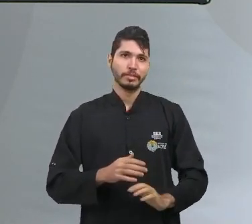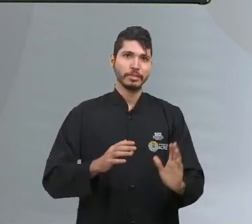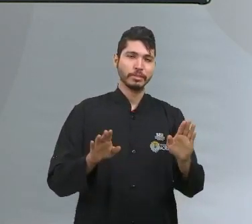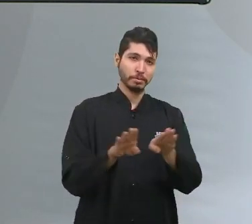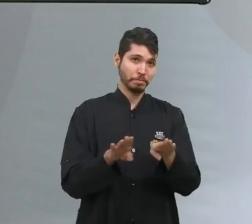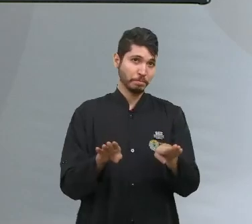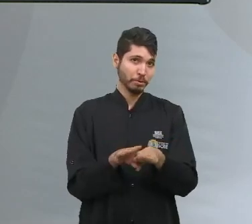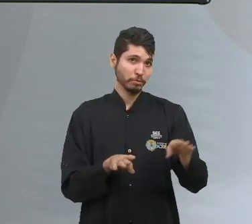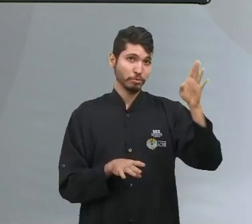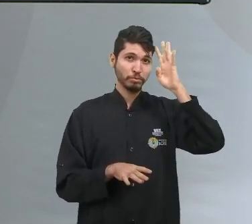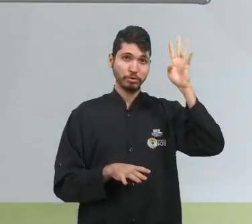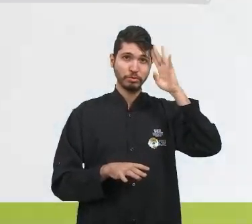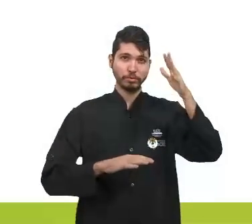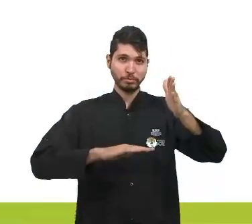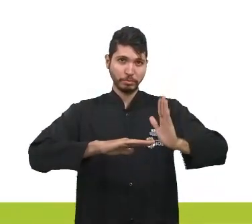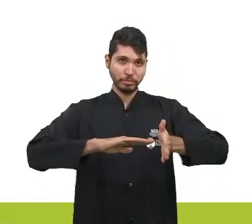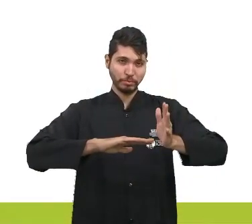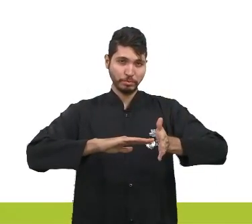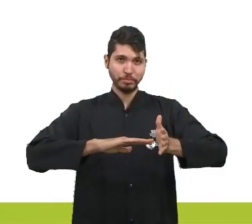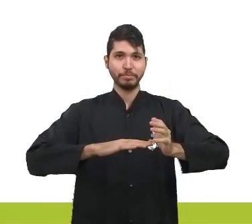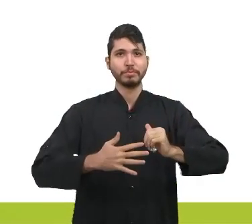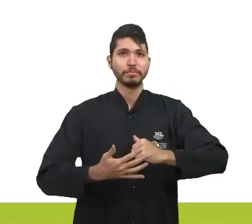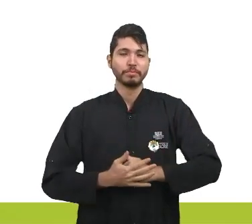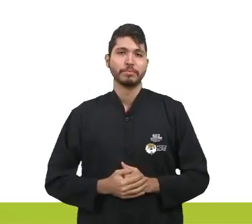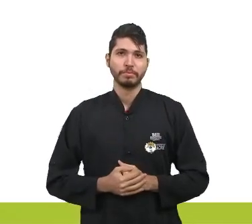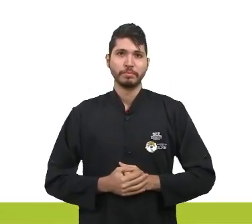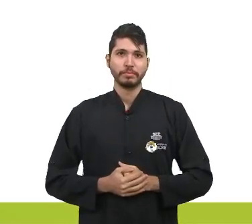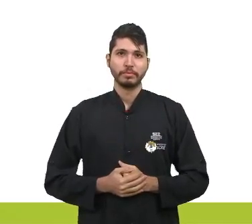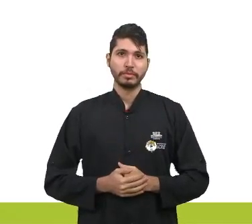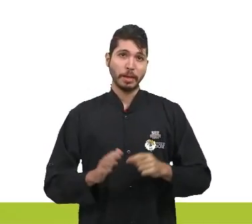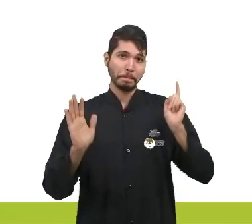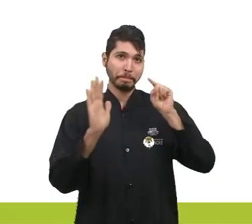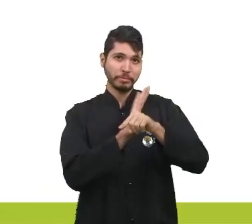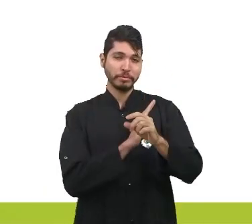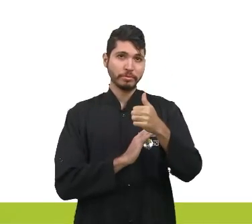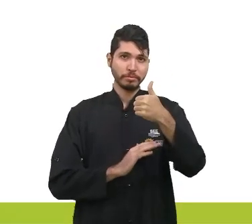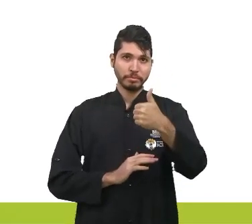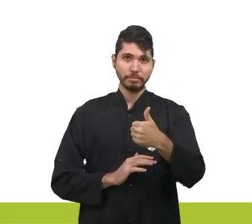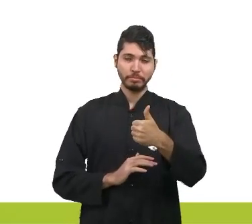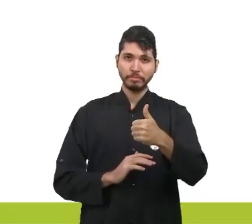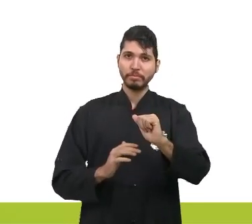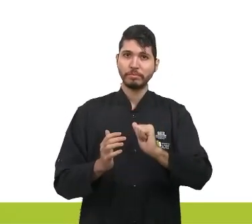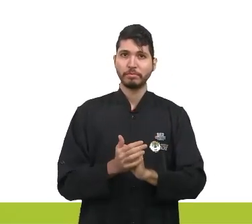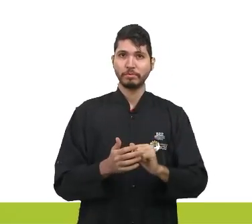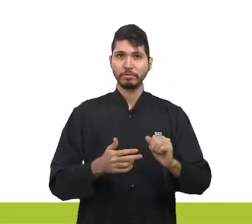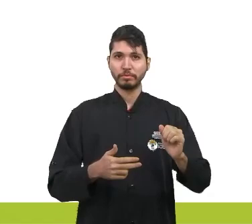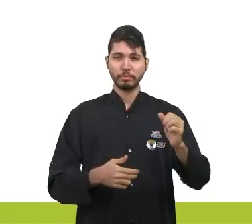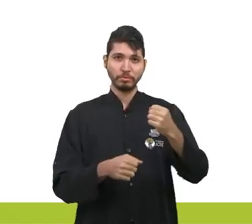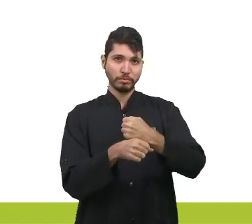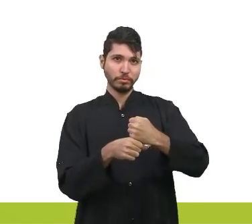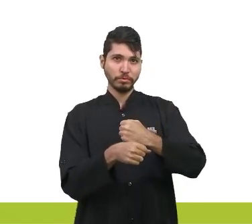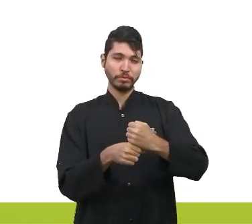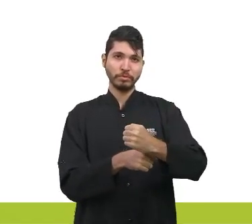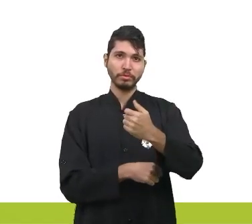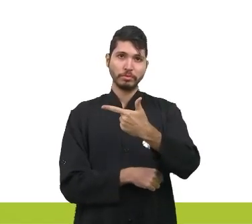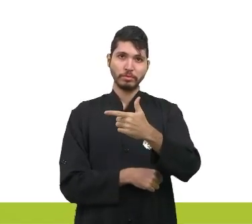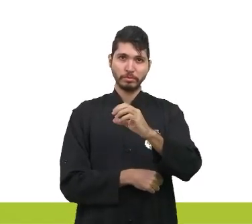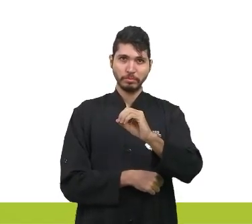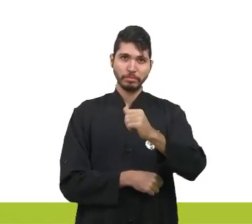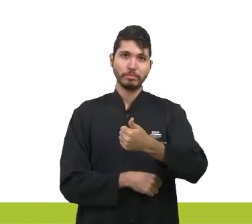vamos para a nossa primeira questão. Essa primeira questão, ela esteve no Enem de 2009.